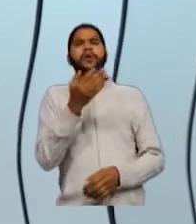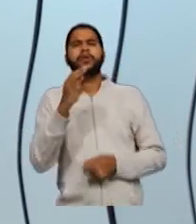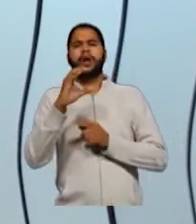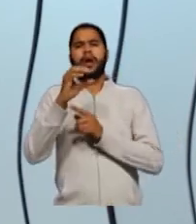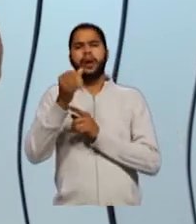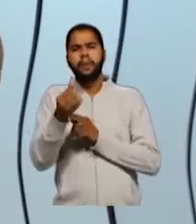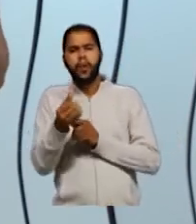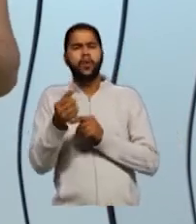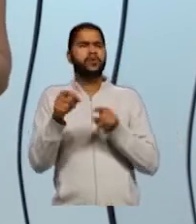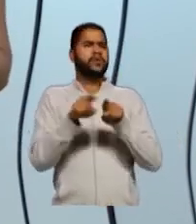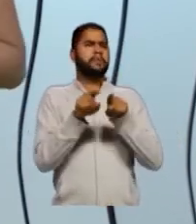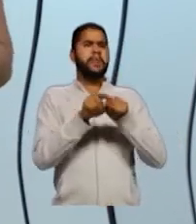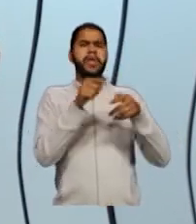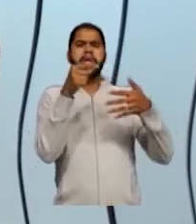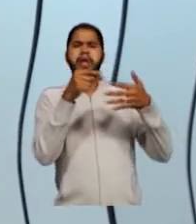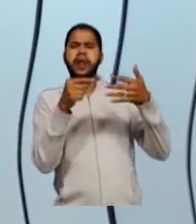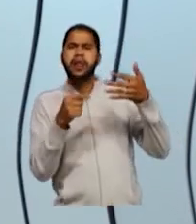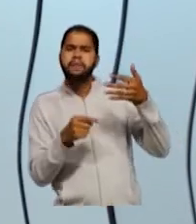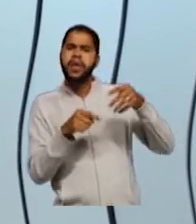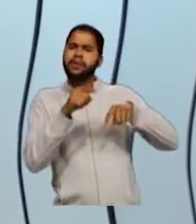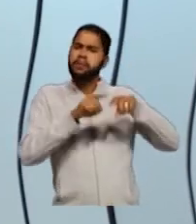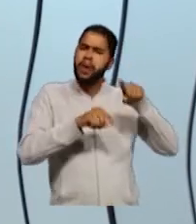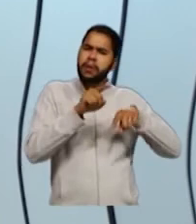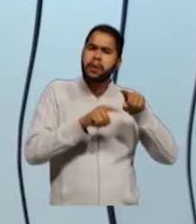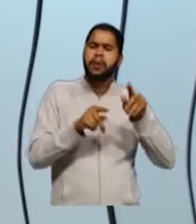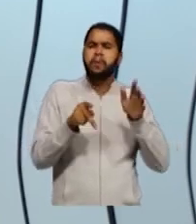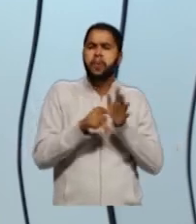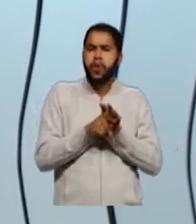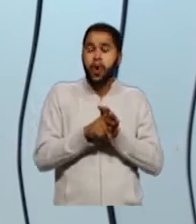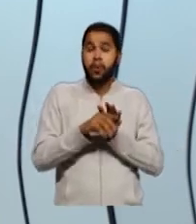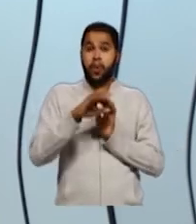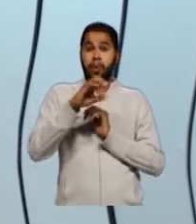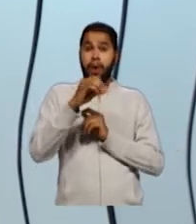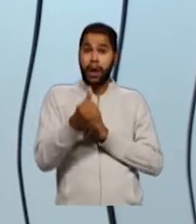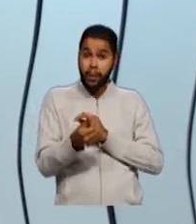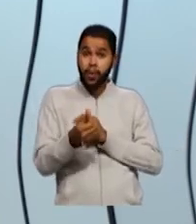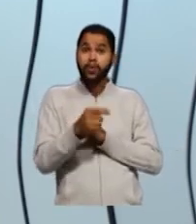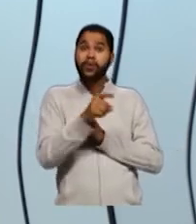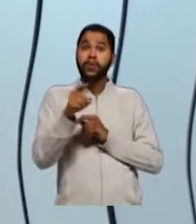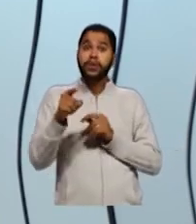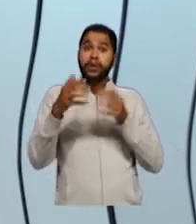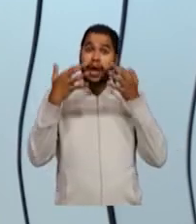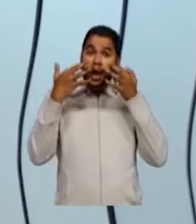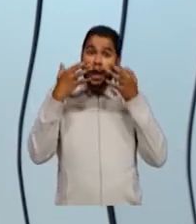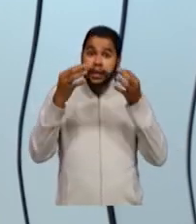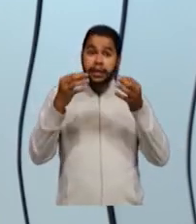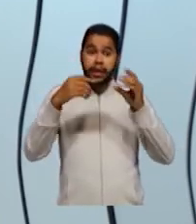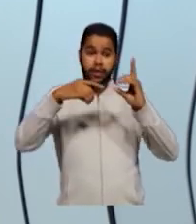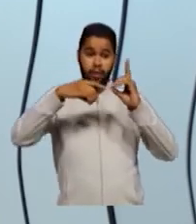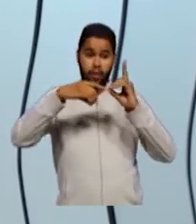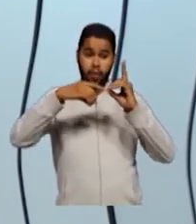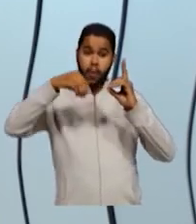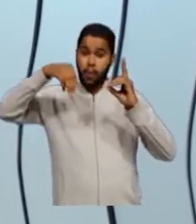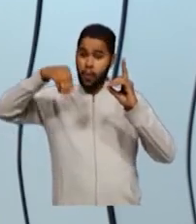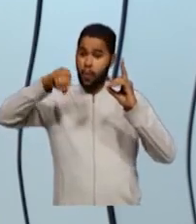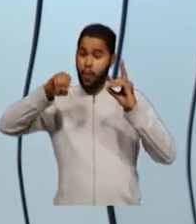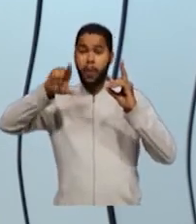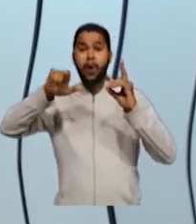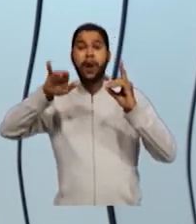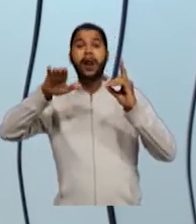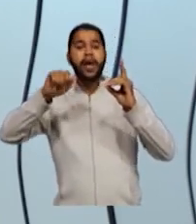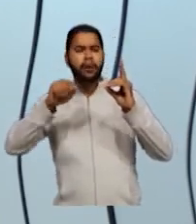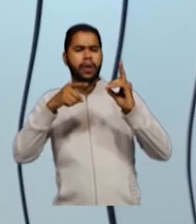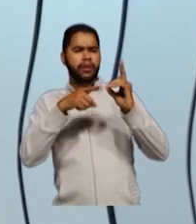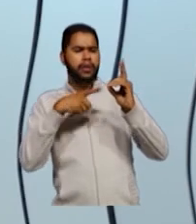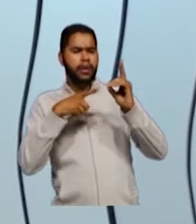elementos, ou até mesmo identificação de classificação de carbonos. Vocês precisam ficar atento na molécula. Então, ali, se tiver o